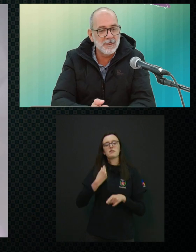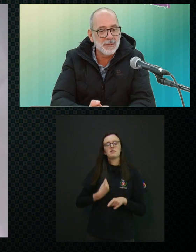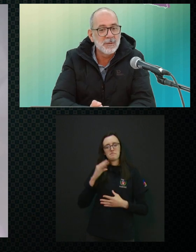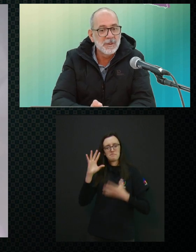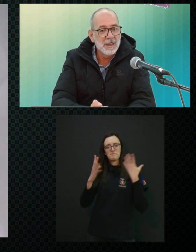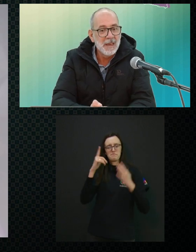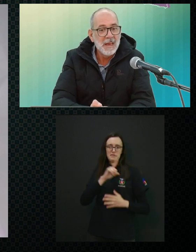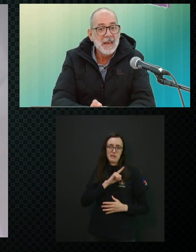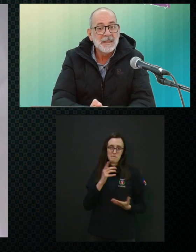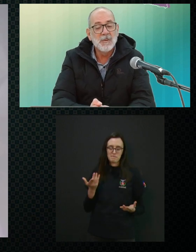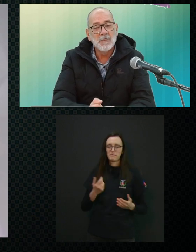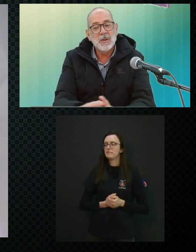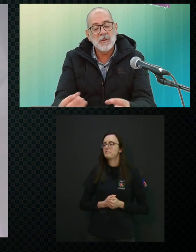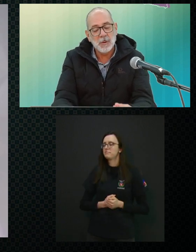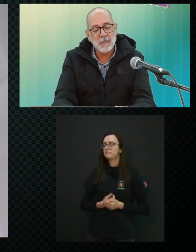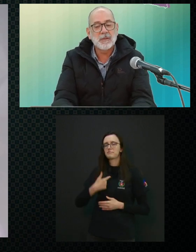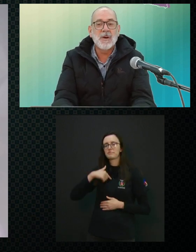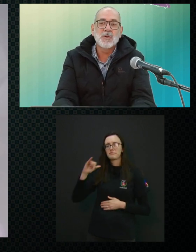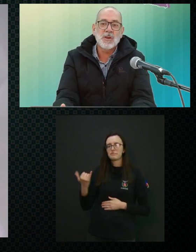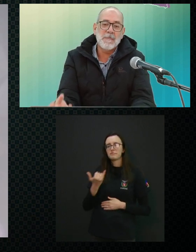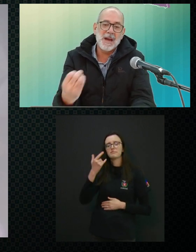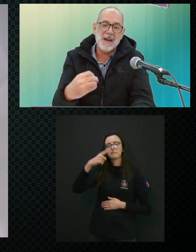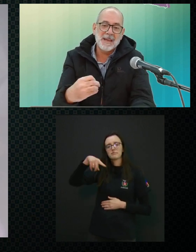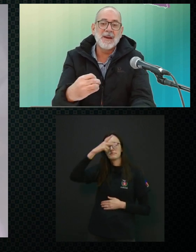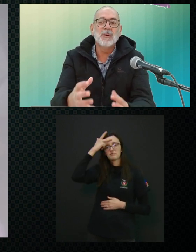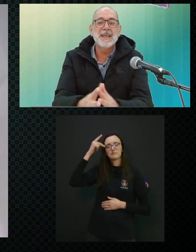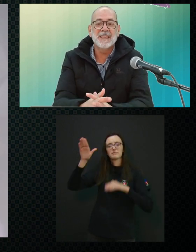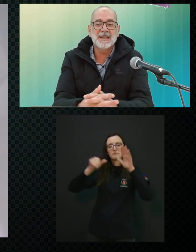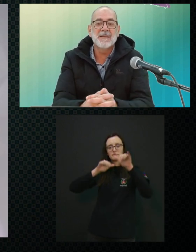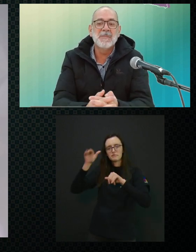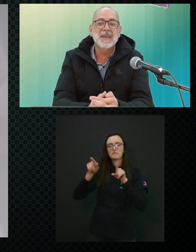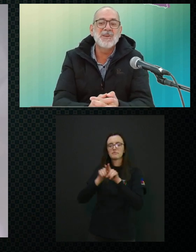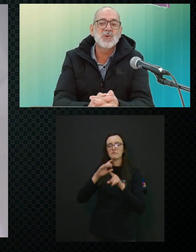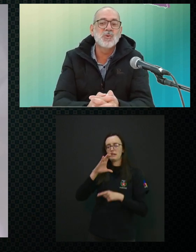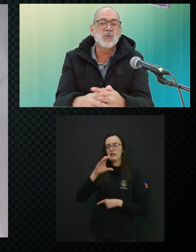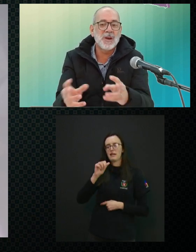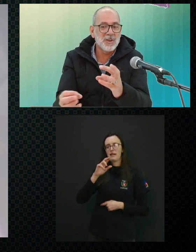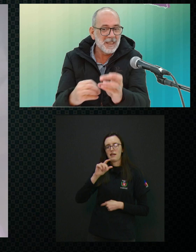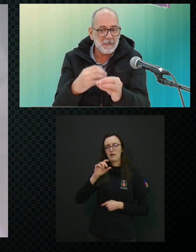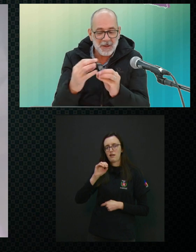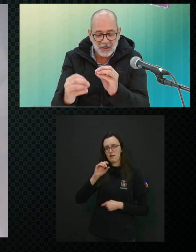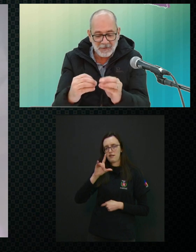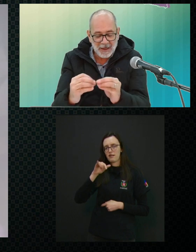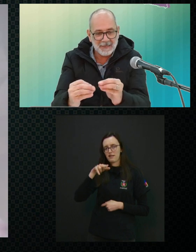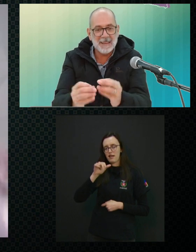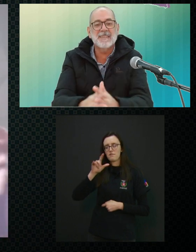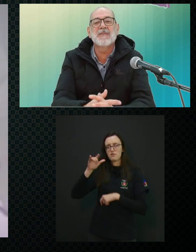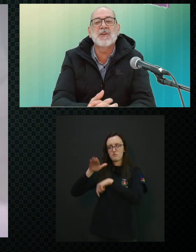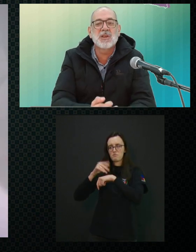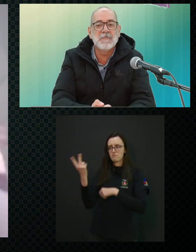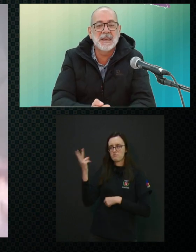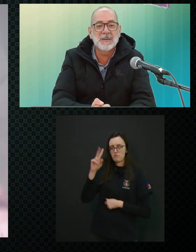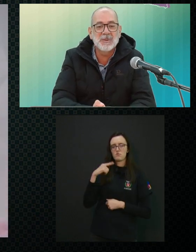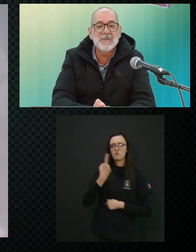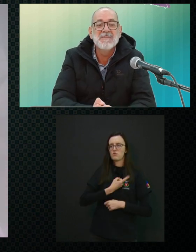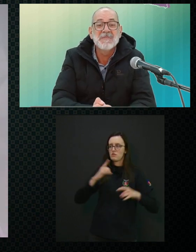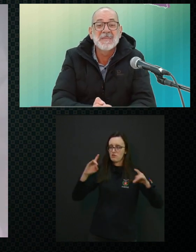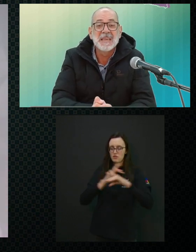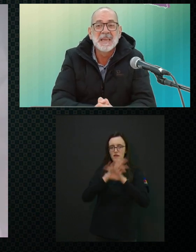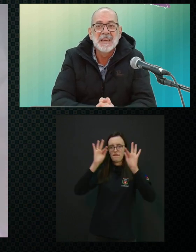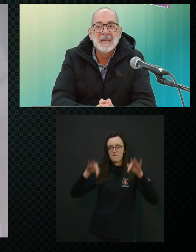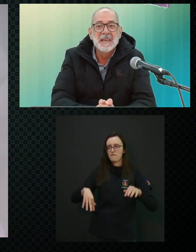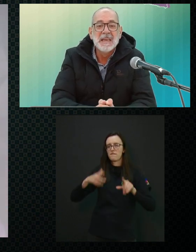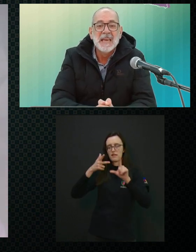ocorrendo. Eu vou pedir para o pessoal chamar a Carolina também junto com a gente para a gente fazer esse fechamento.